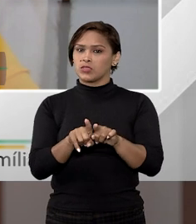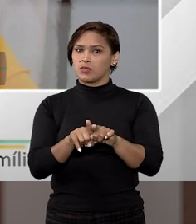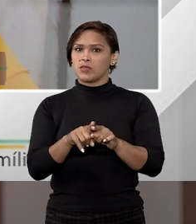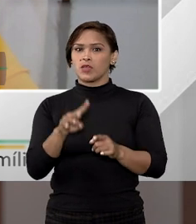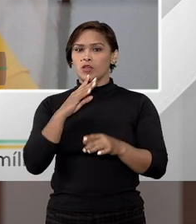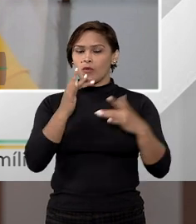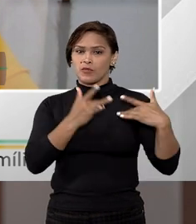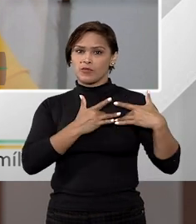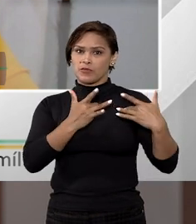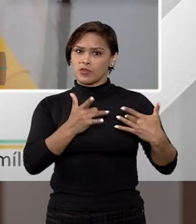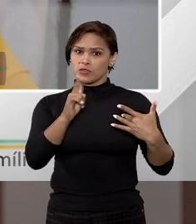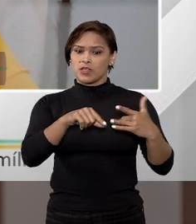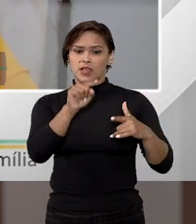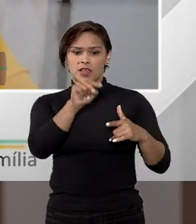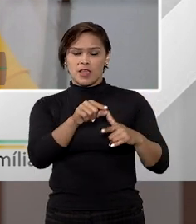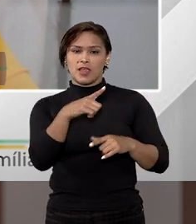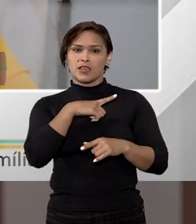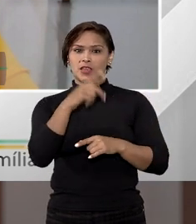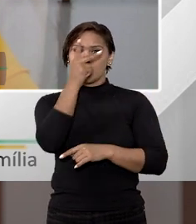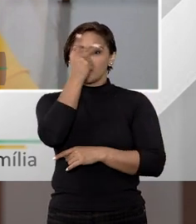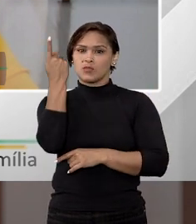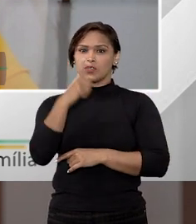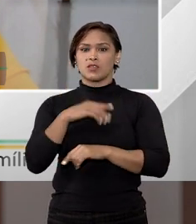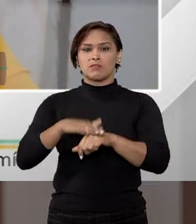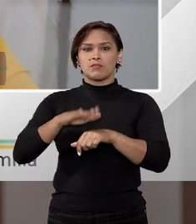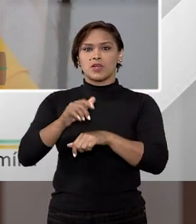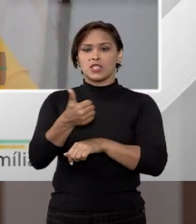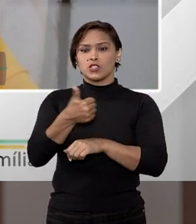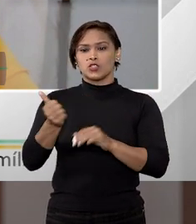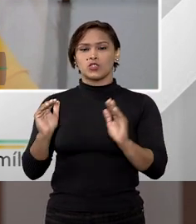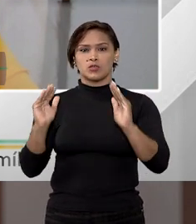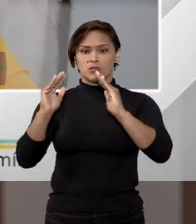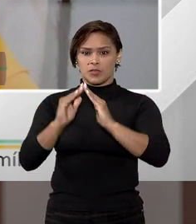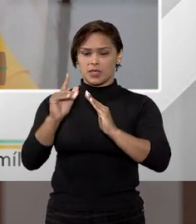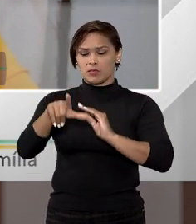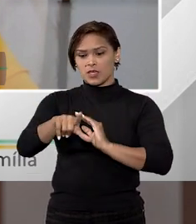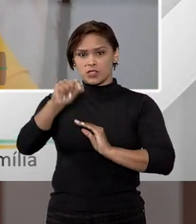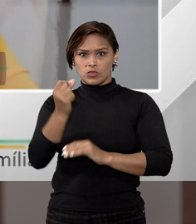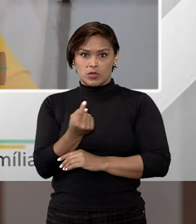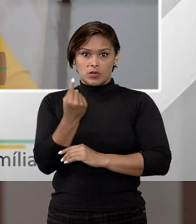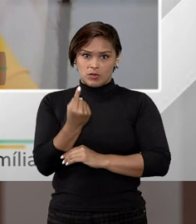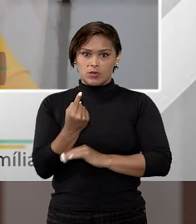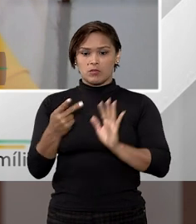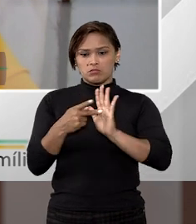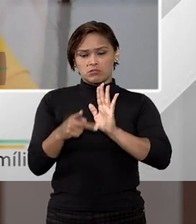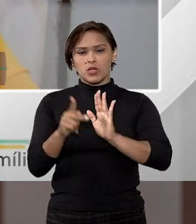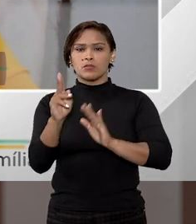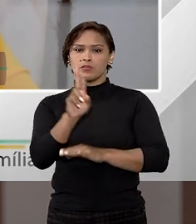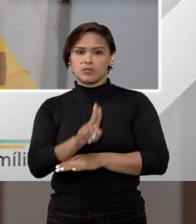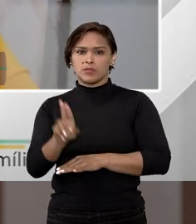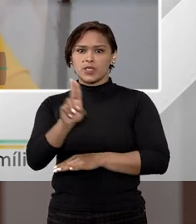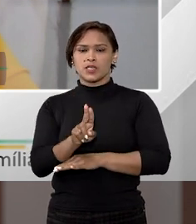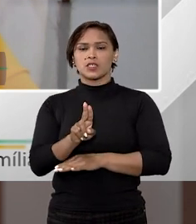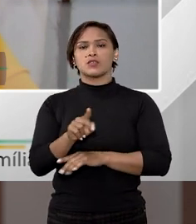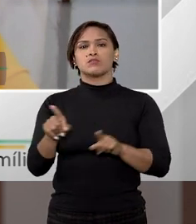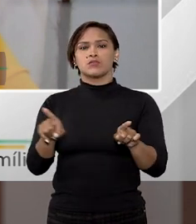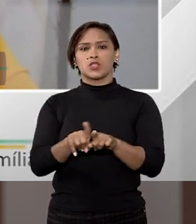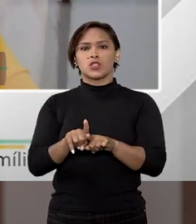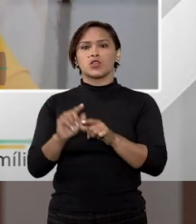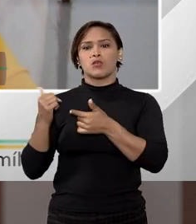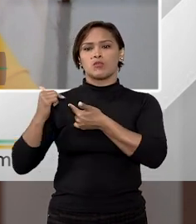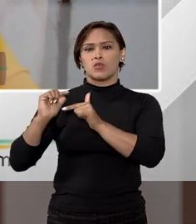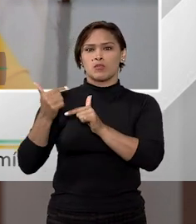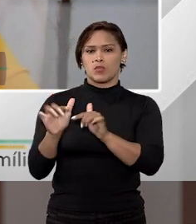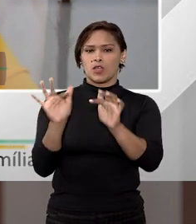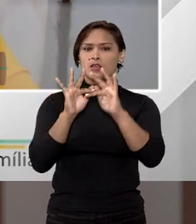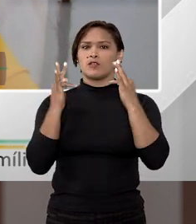conhecido como voluntário, é aquele no qual a pessoa tem mais de um bem, mas ela escolhe um deles para ser constituído como